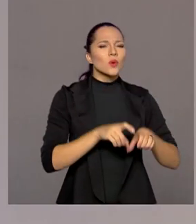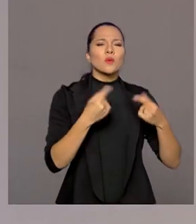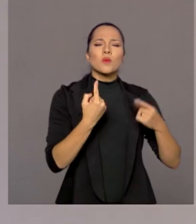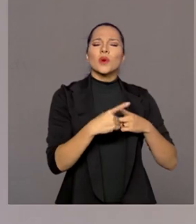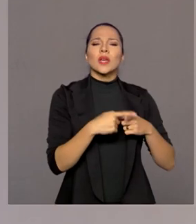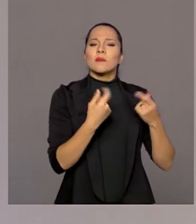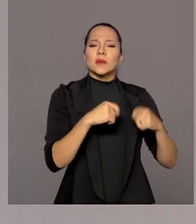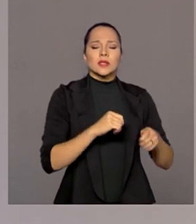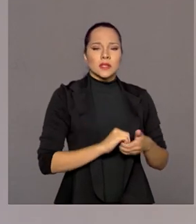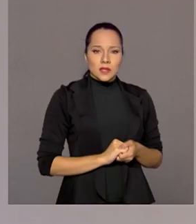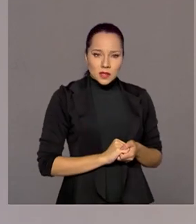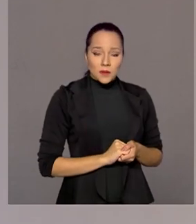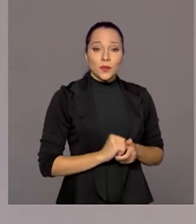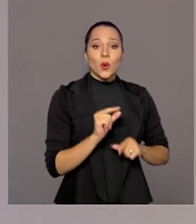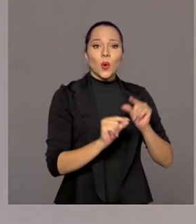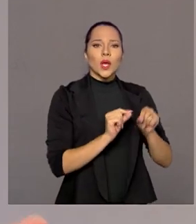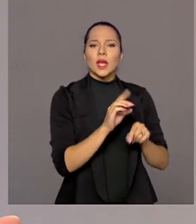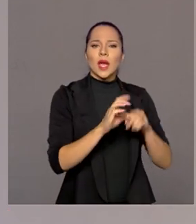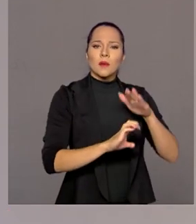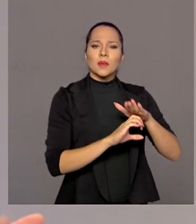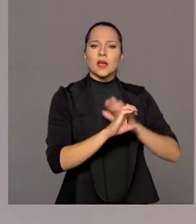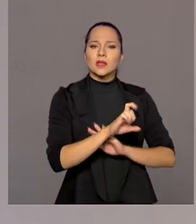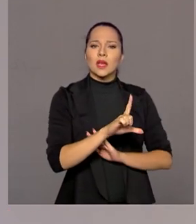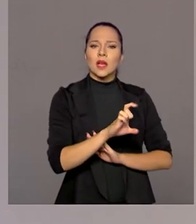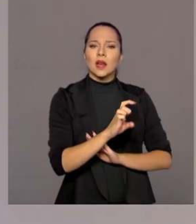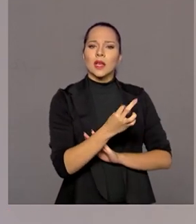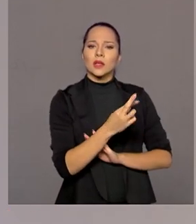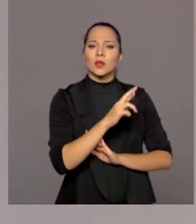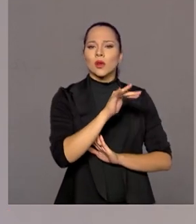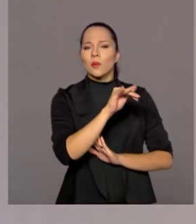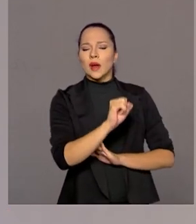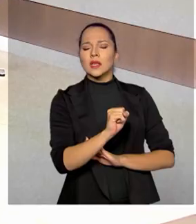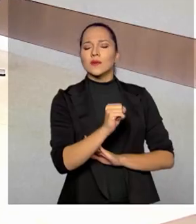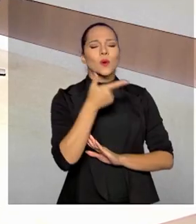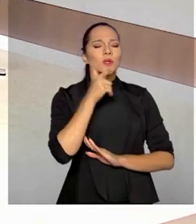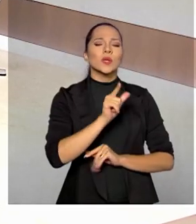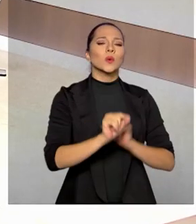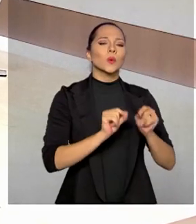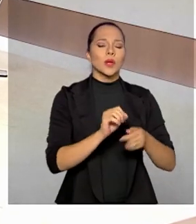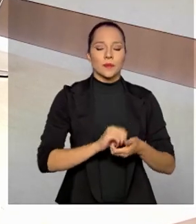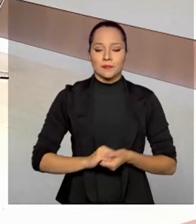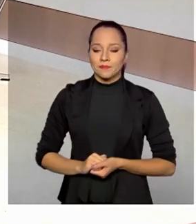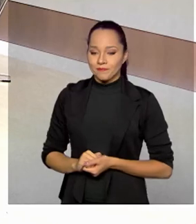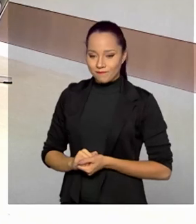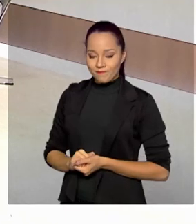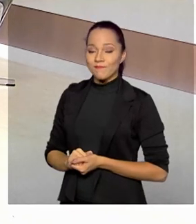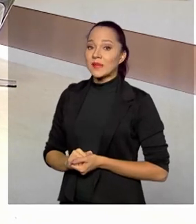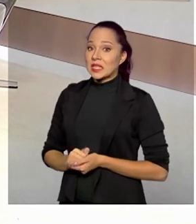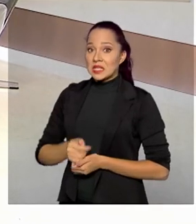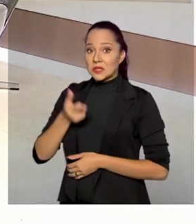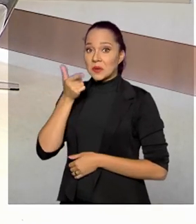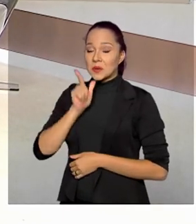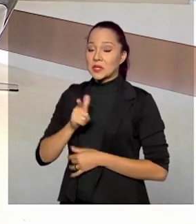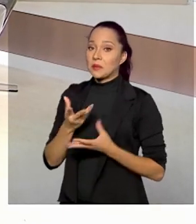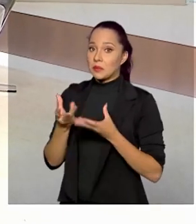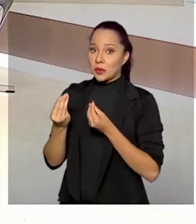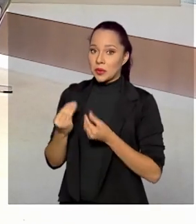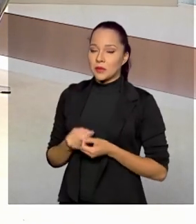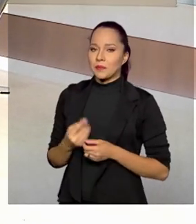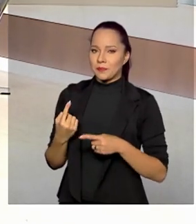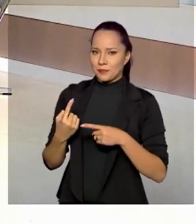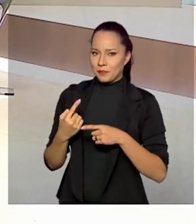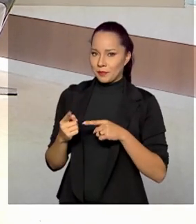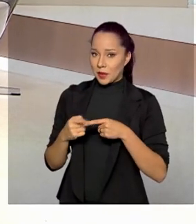deve ser feita, o que a Eletrobras e até a gente como brasileiro vai ganhar com isso. Nós vamos ganhar muito. Primeiro que a